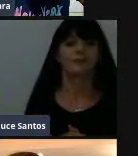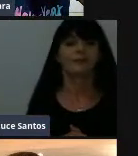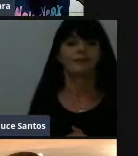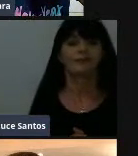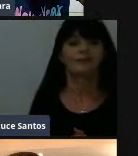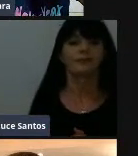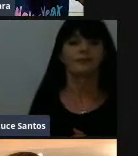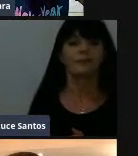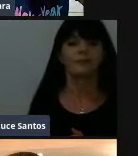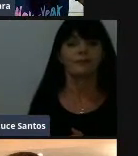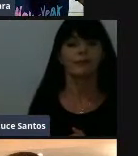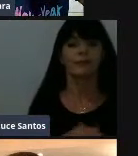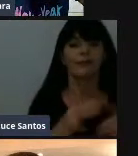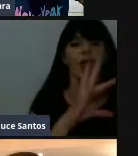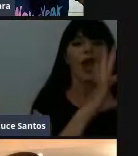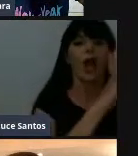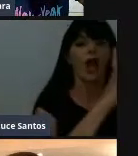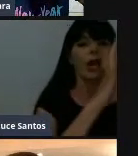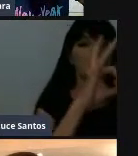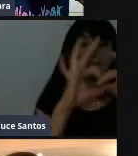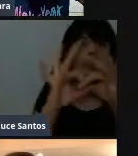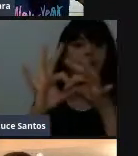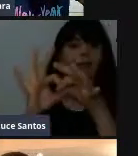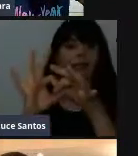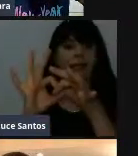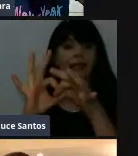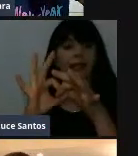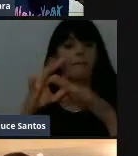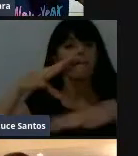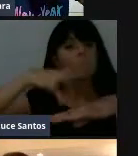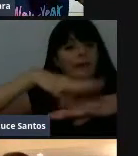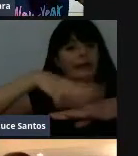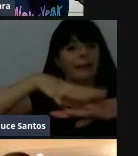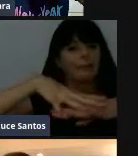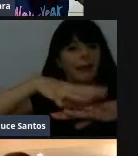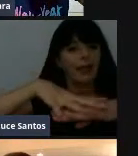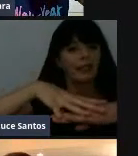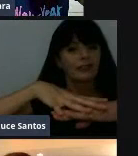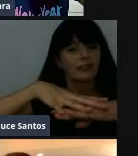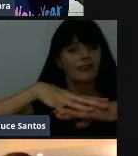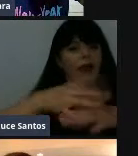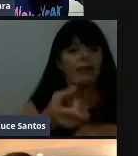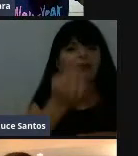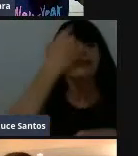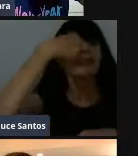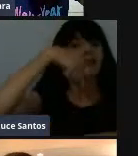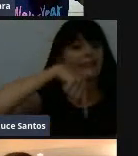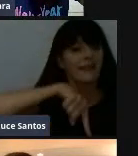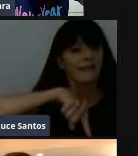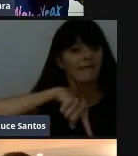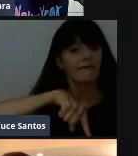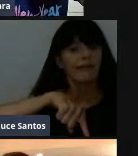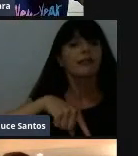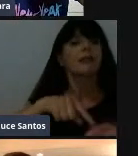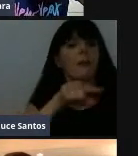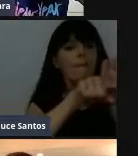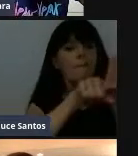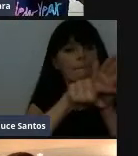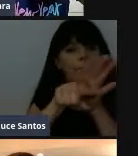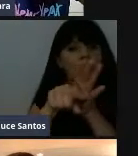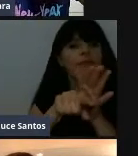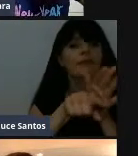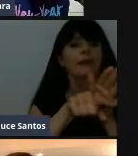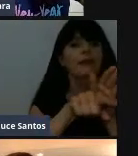Olimpíada de Matemática do Imaculado. Com desafios e questões da OBMEP.